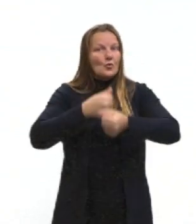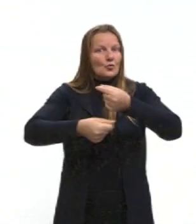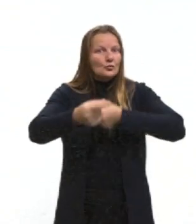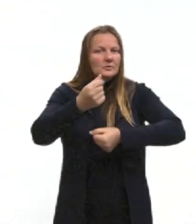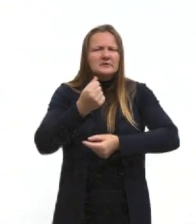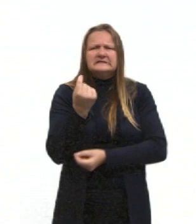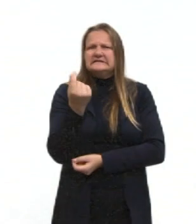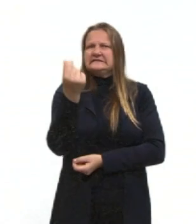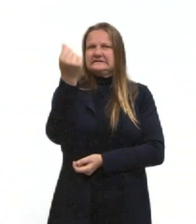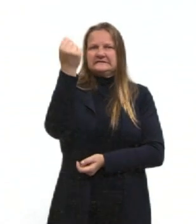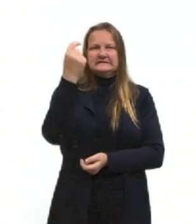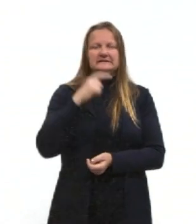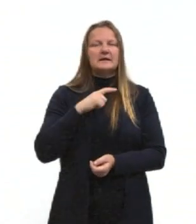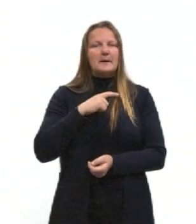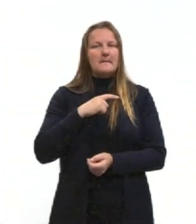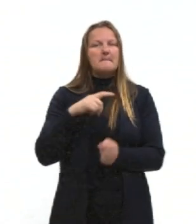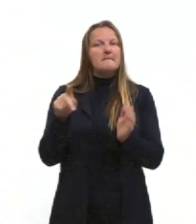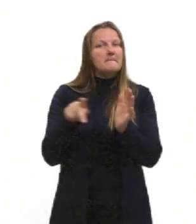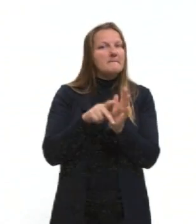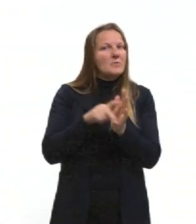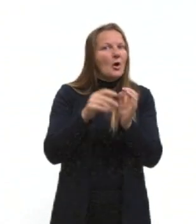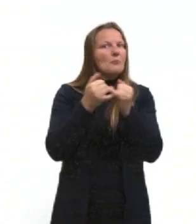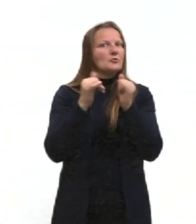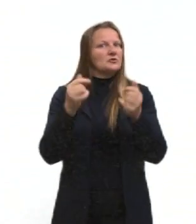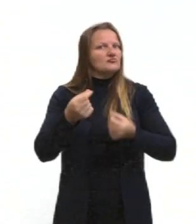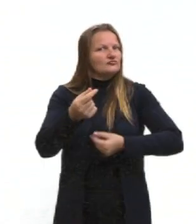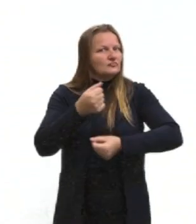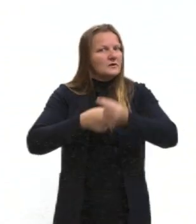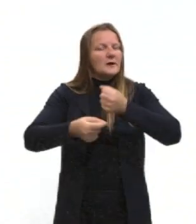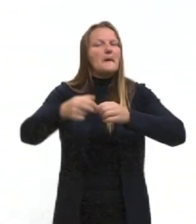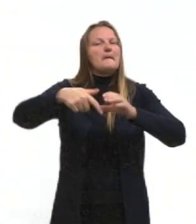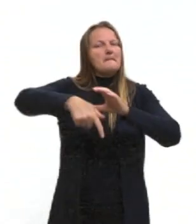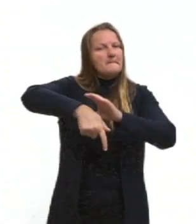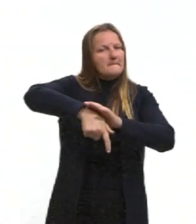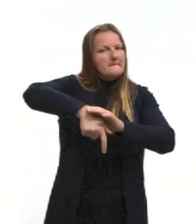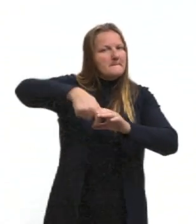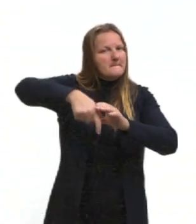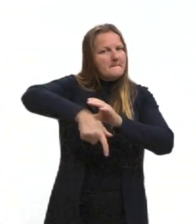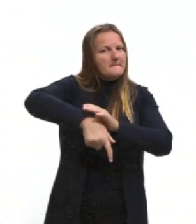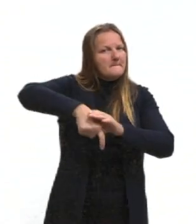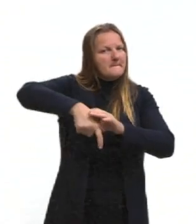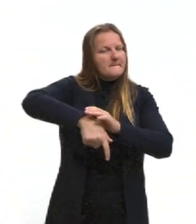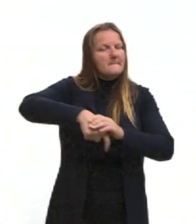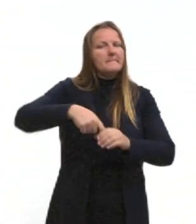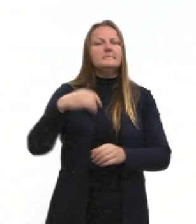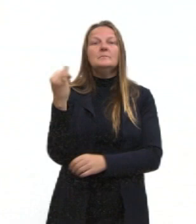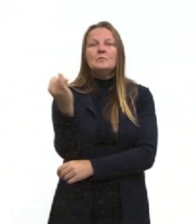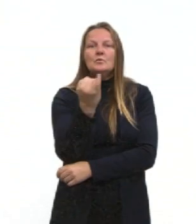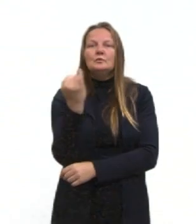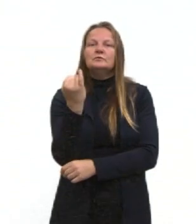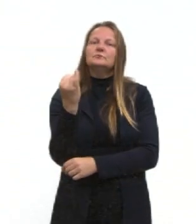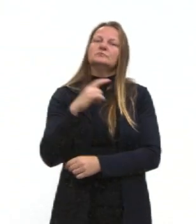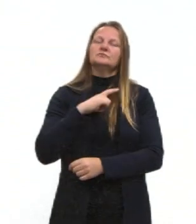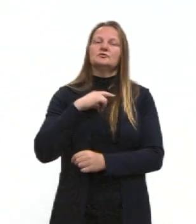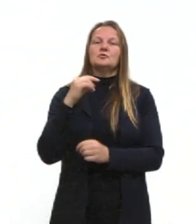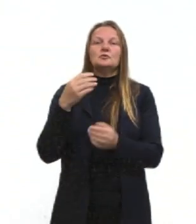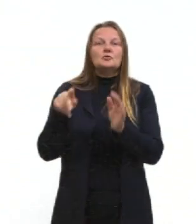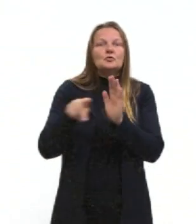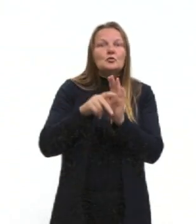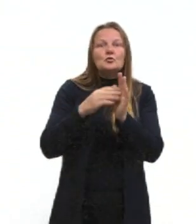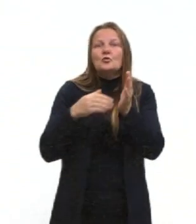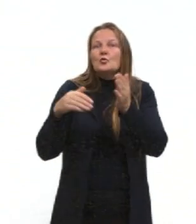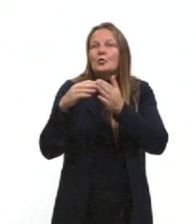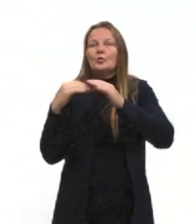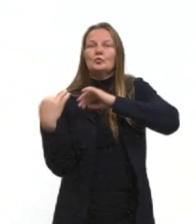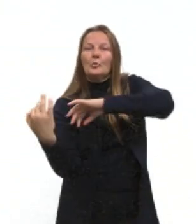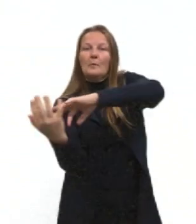da questão energética é o petróleo. Então, essa região vai ser importante, vai ser uma região pivotal pro mundo, né. Então,